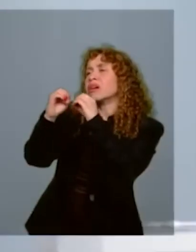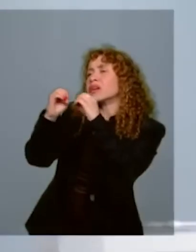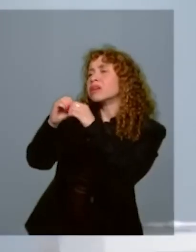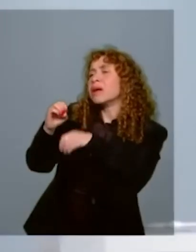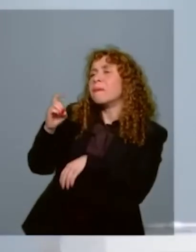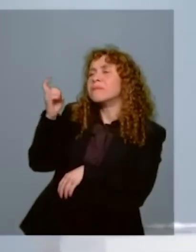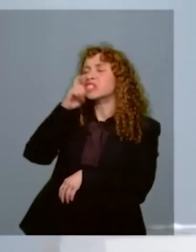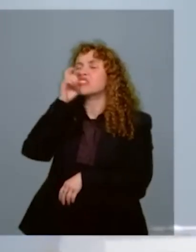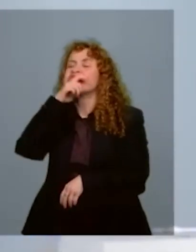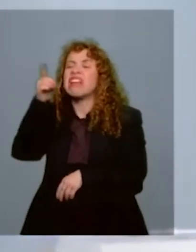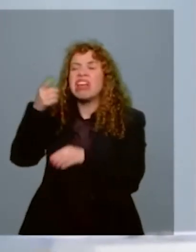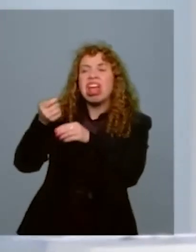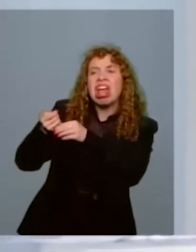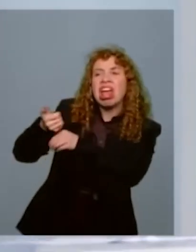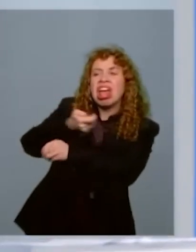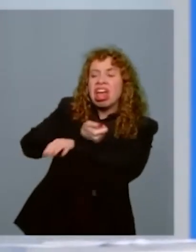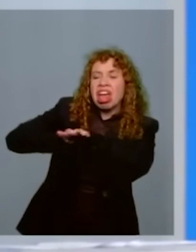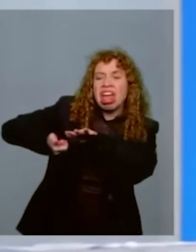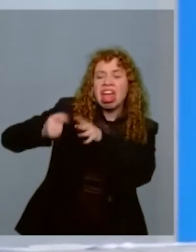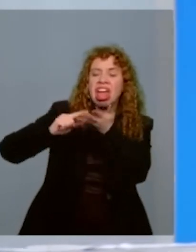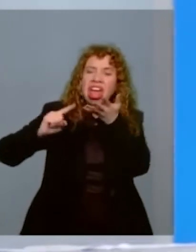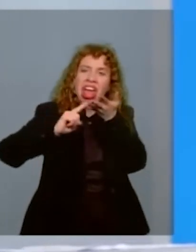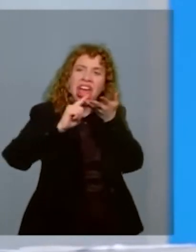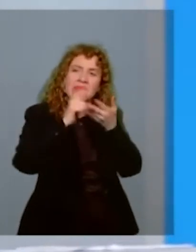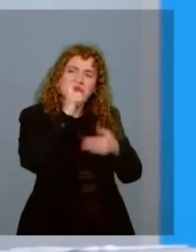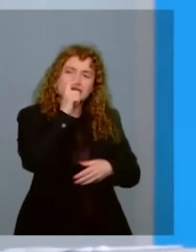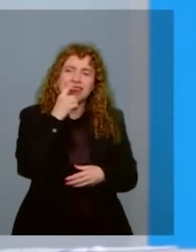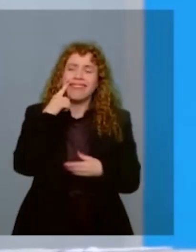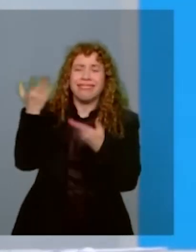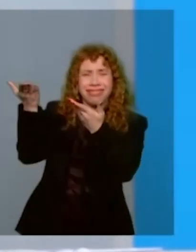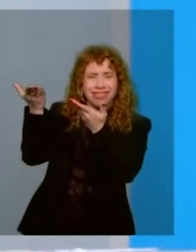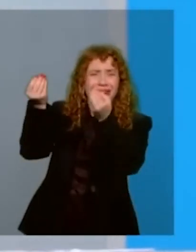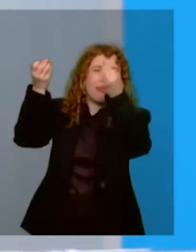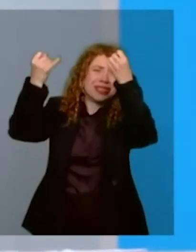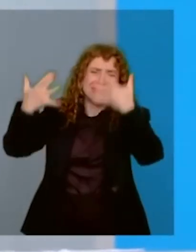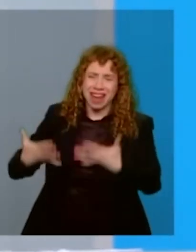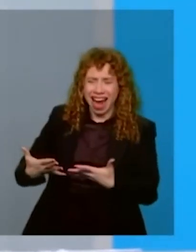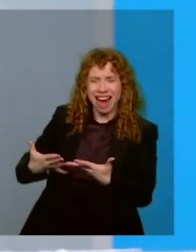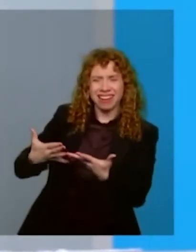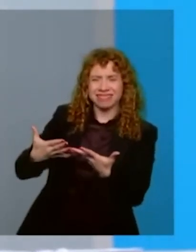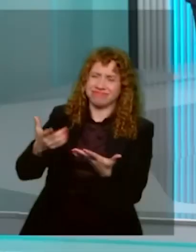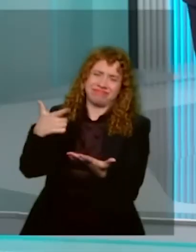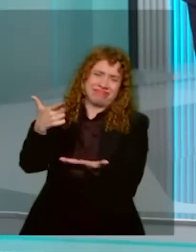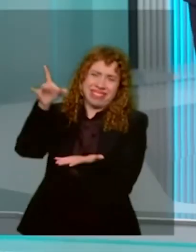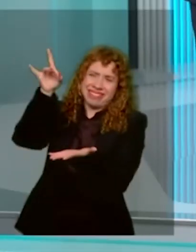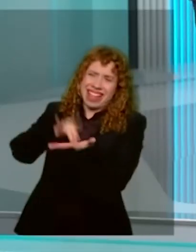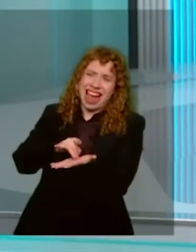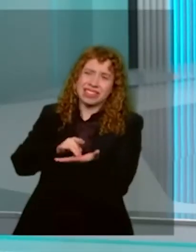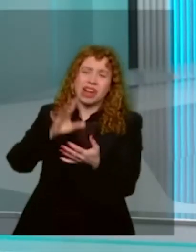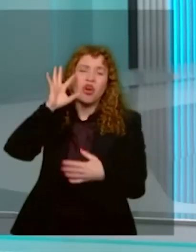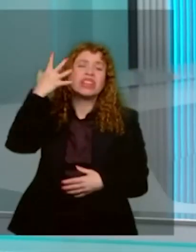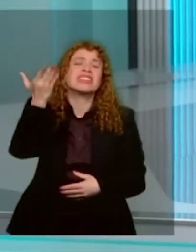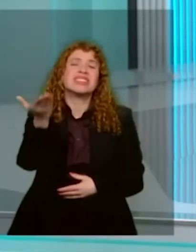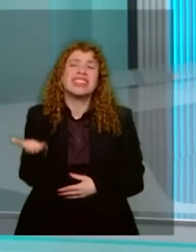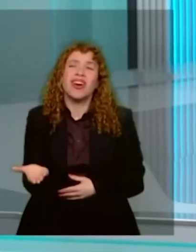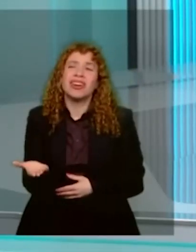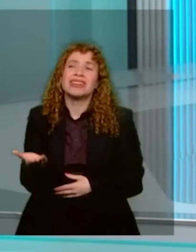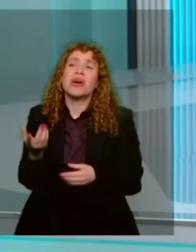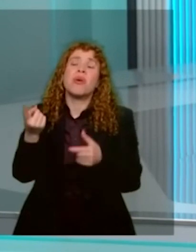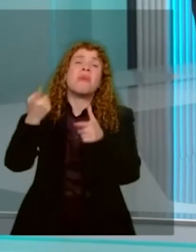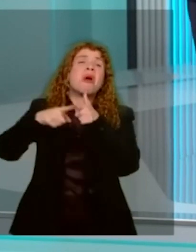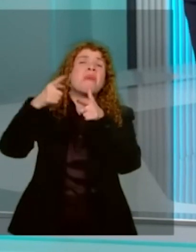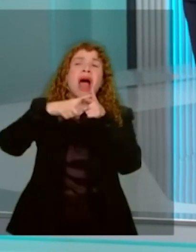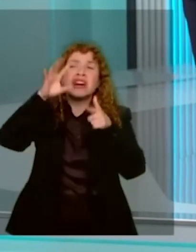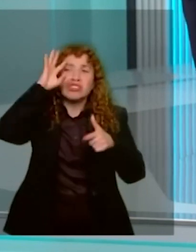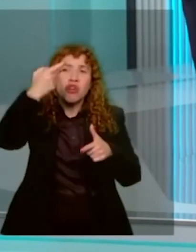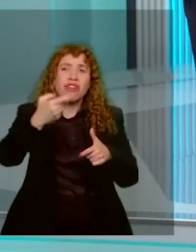e quantas agências de risco já esclareceram para o eleitor a verdade desses fatos. Como você vai resolver o problema de médico com a tabela